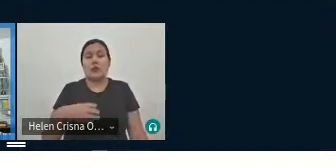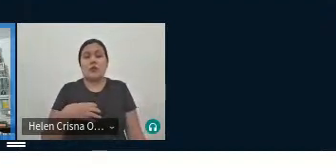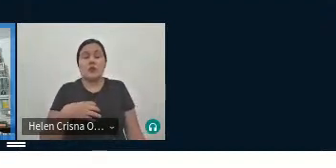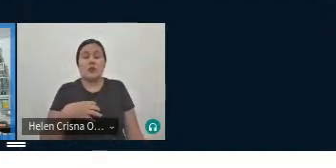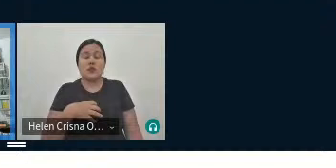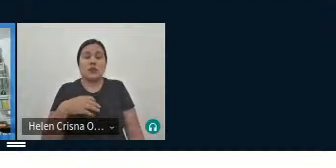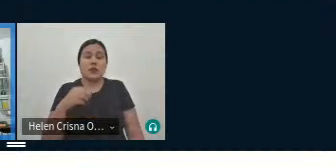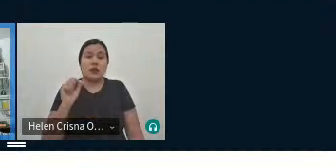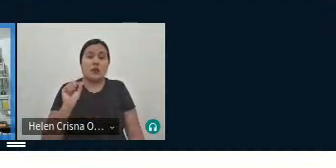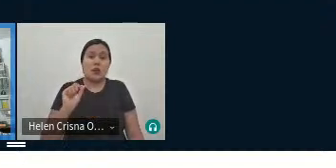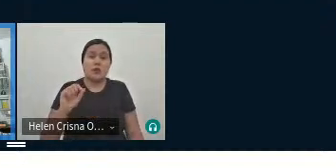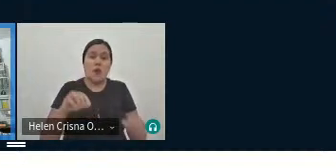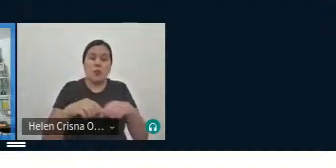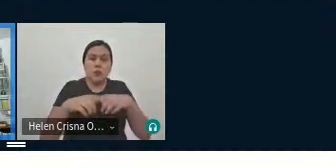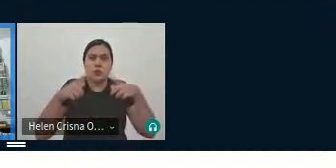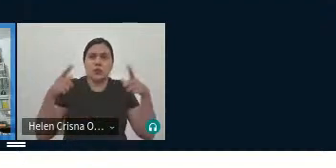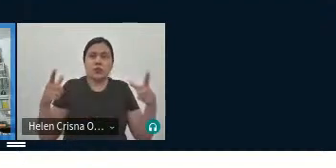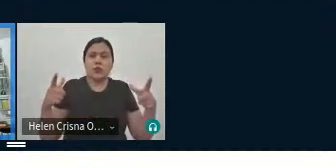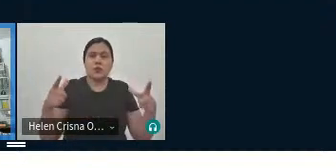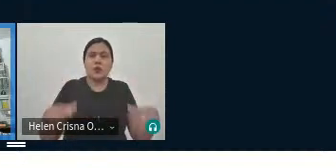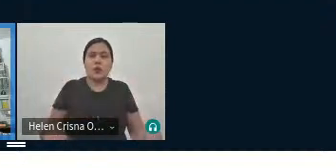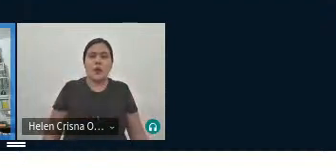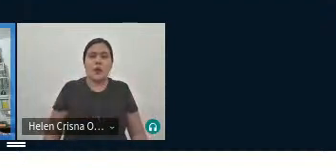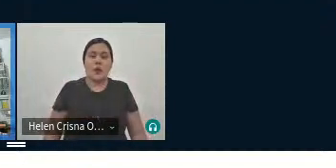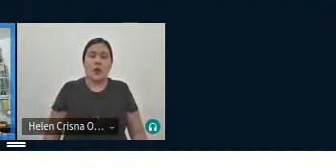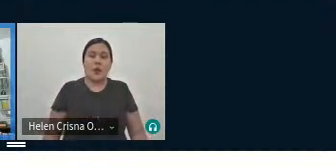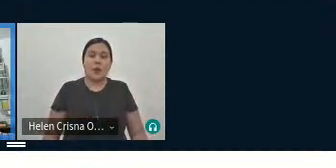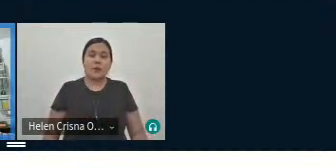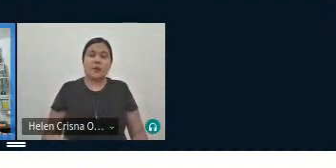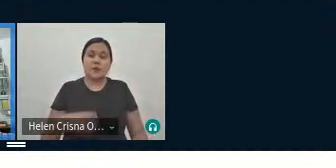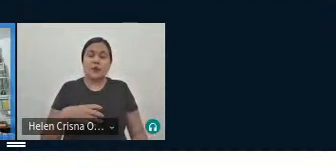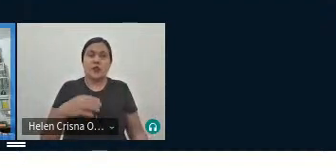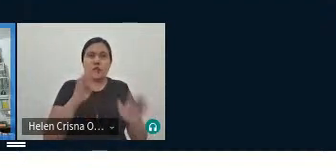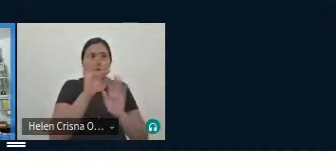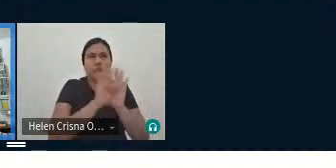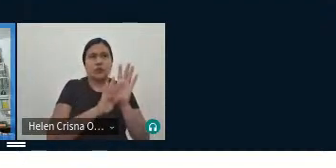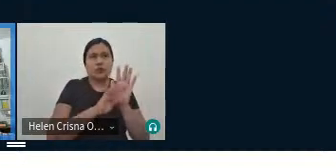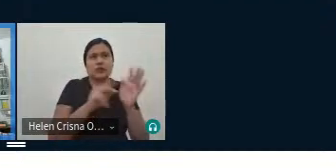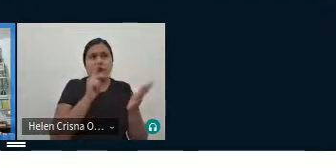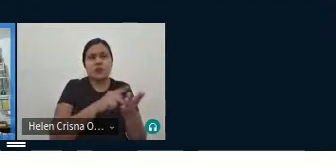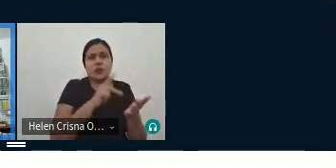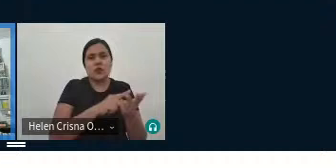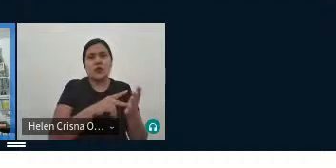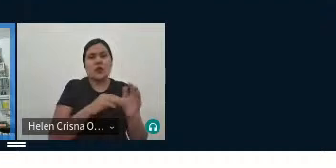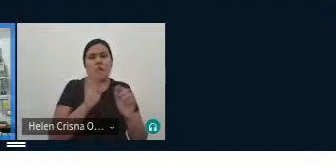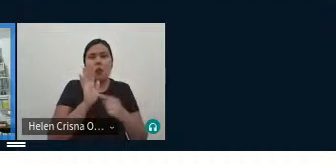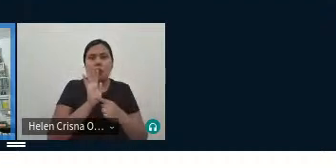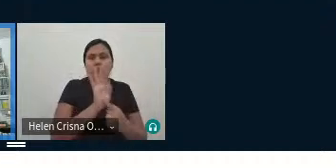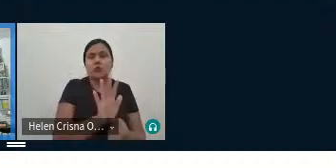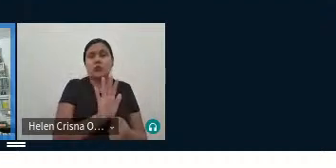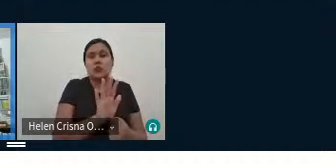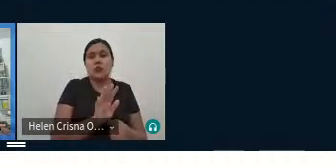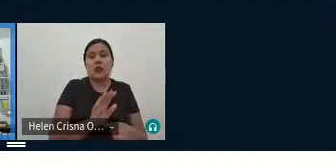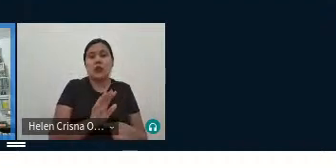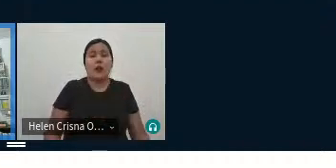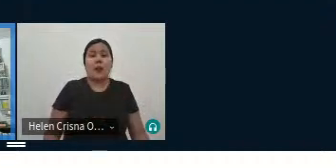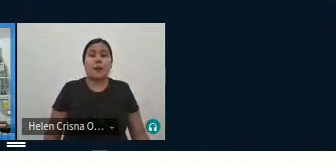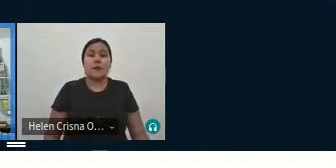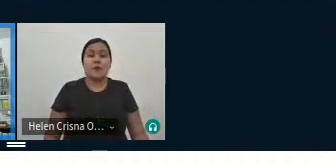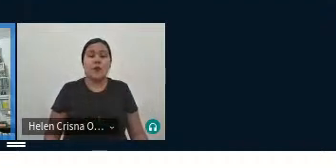maior ainda, mas aquele sentido que o texto original queria passar, foi